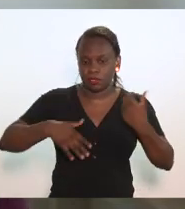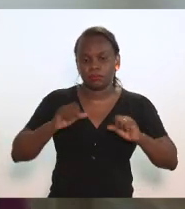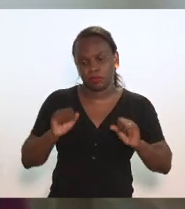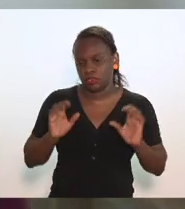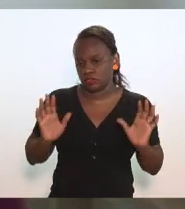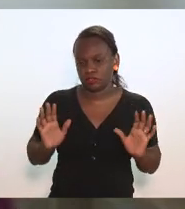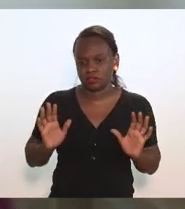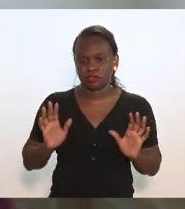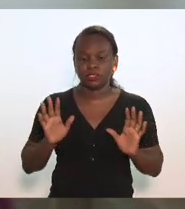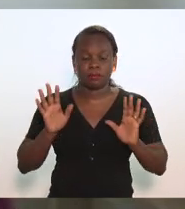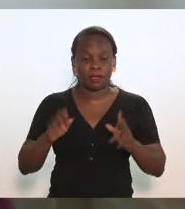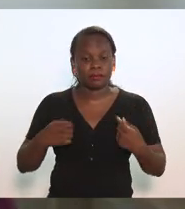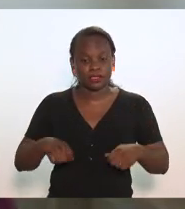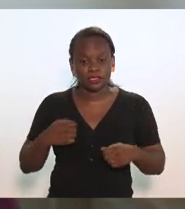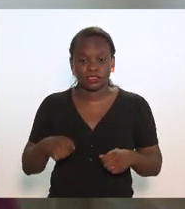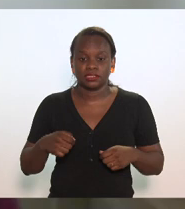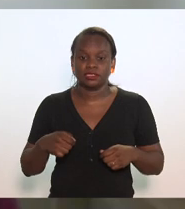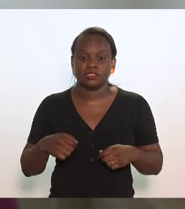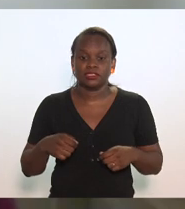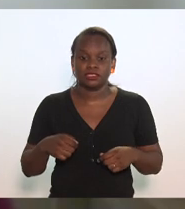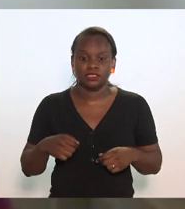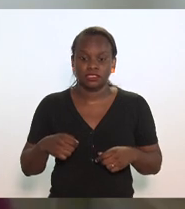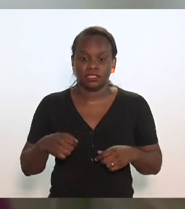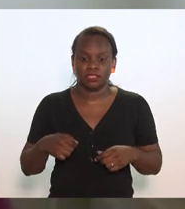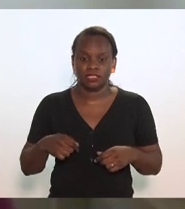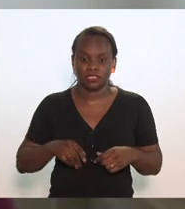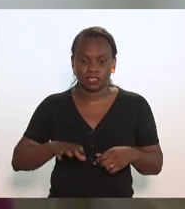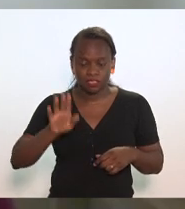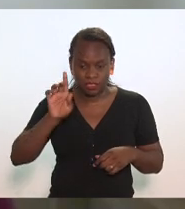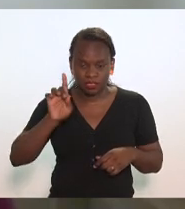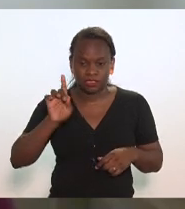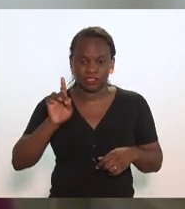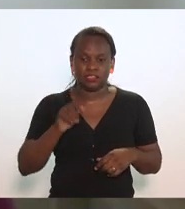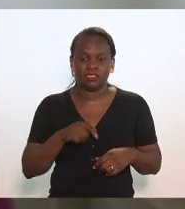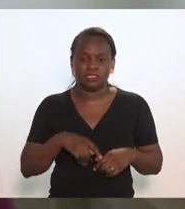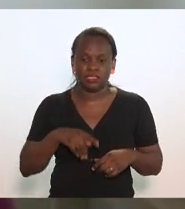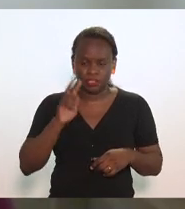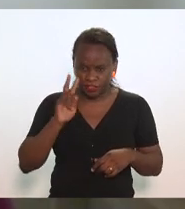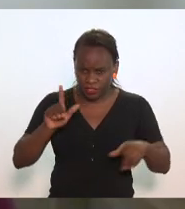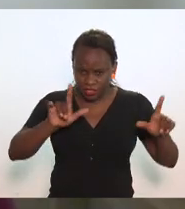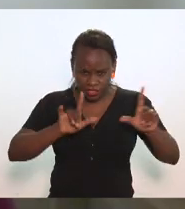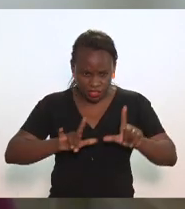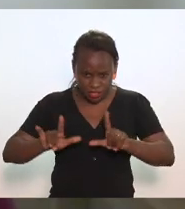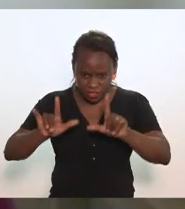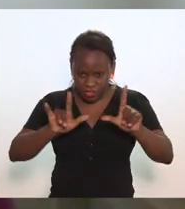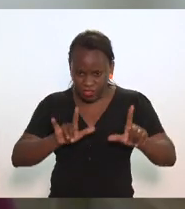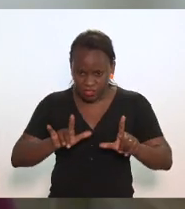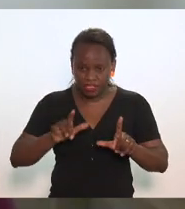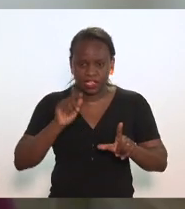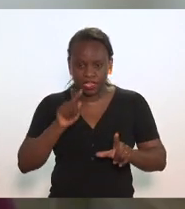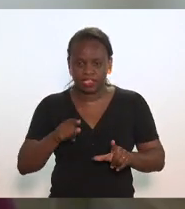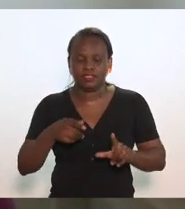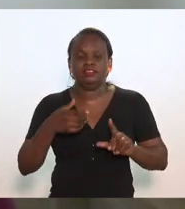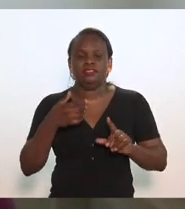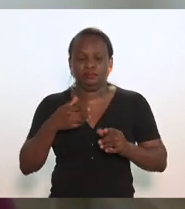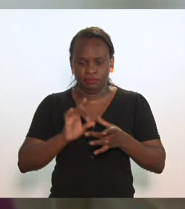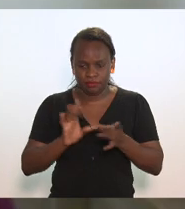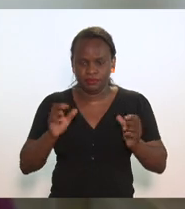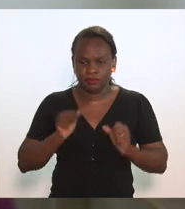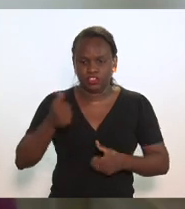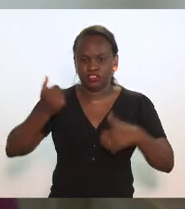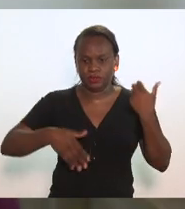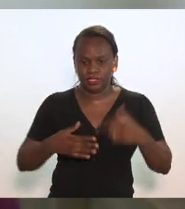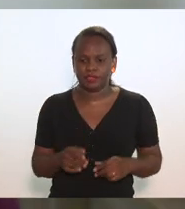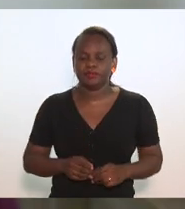faz. Basta ele aportar ali o dedinho, eu olhando a tela, e aí eu dou a palavra.